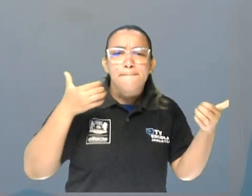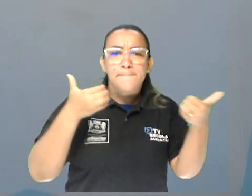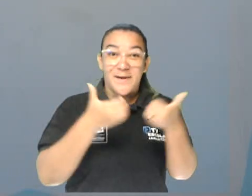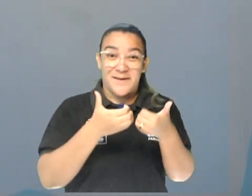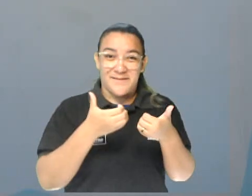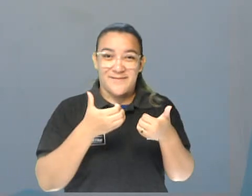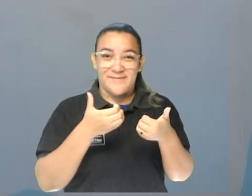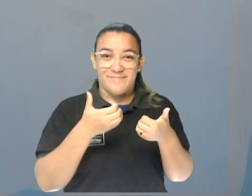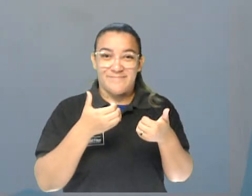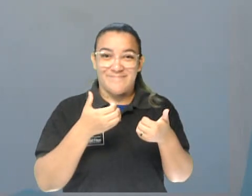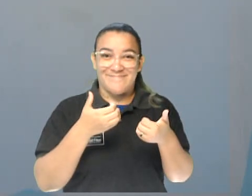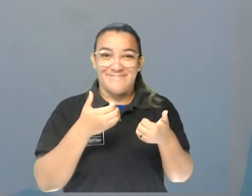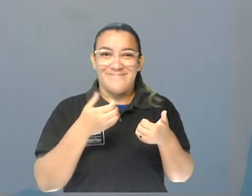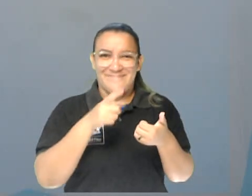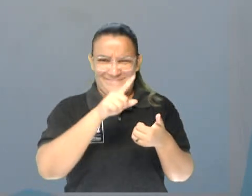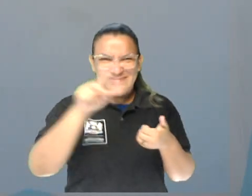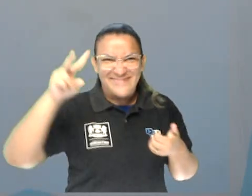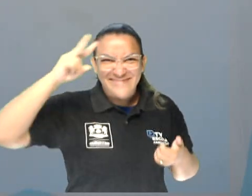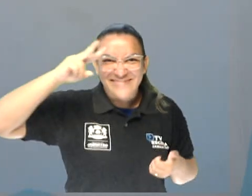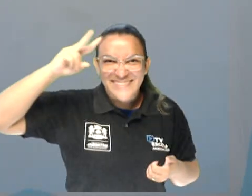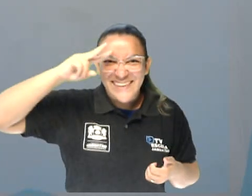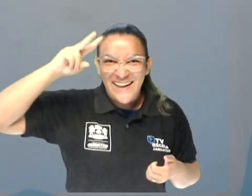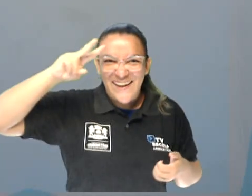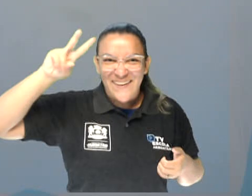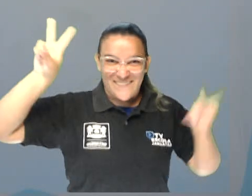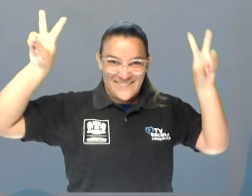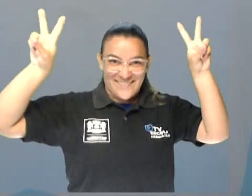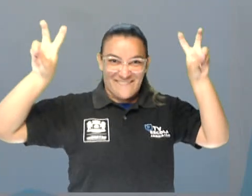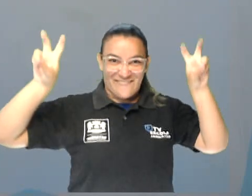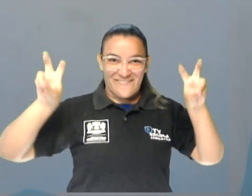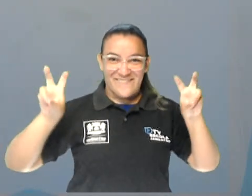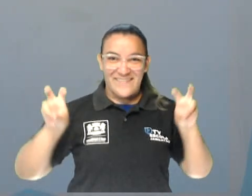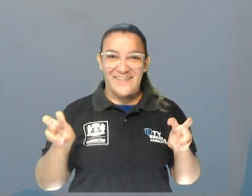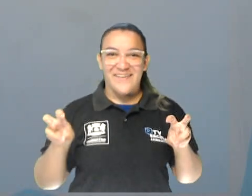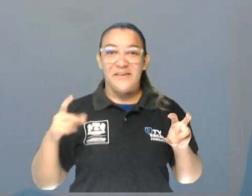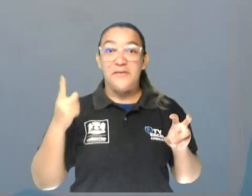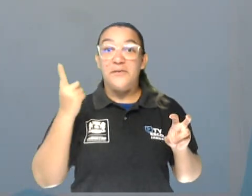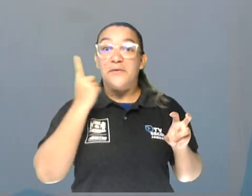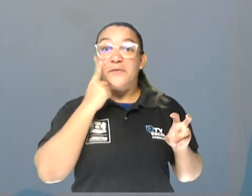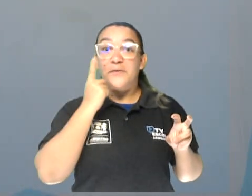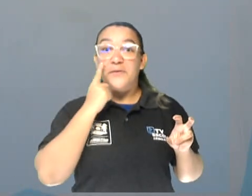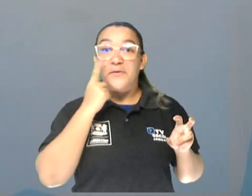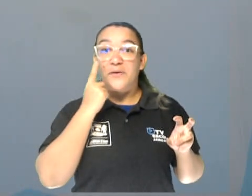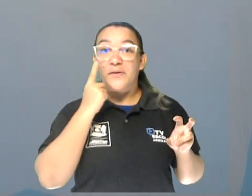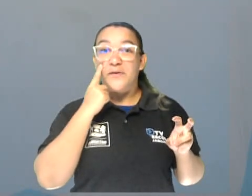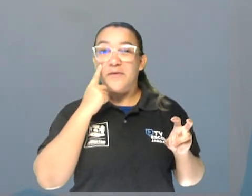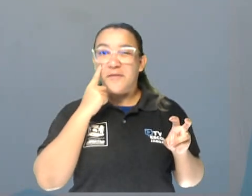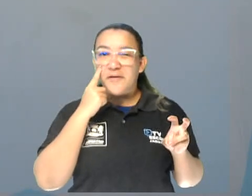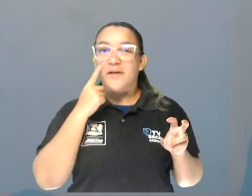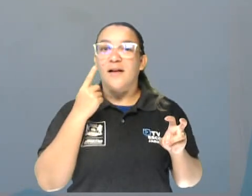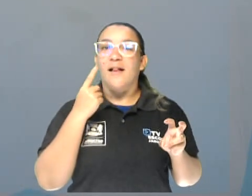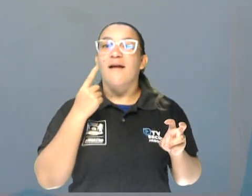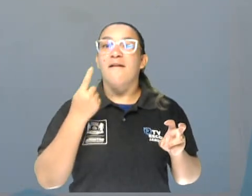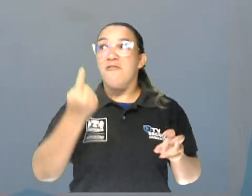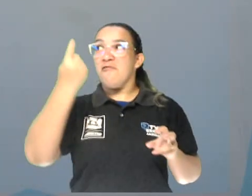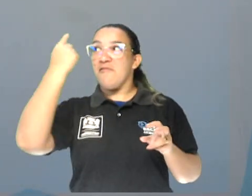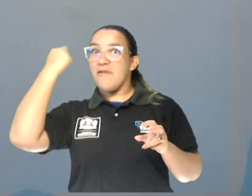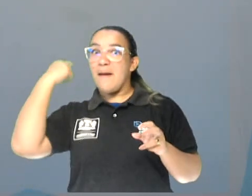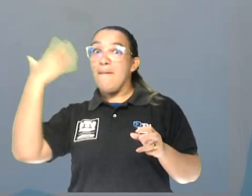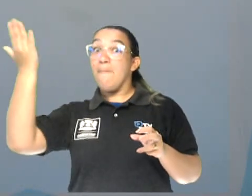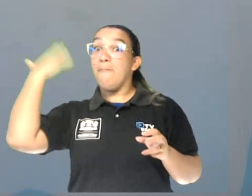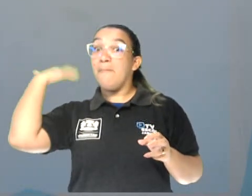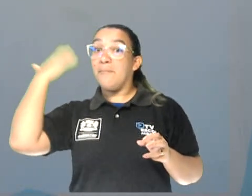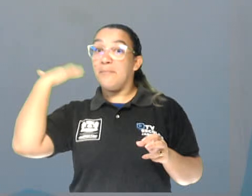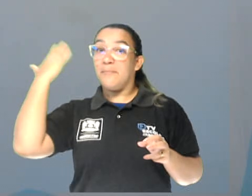Se você não lembra desse assunto de there is e there are, dá uma olhada, dá uma revisada na nossa aula